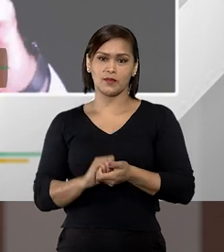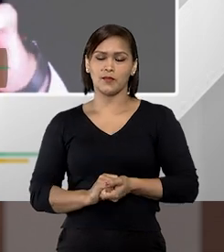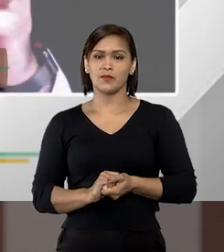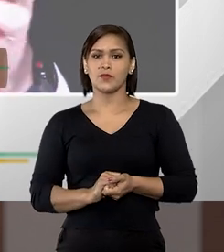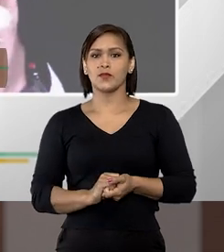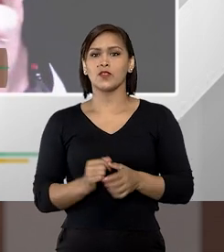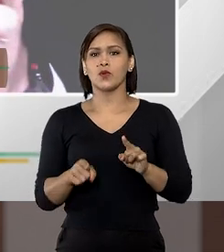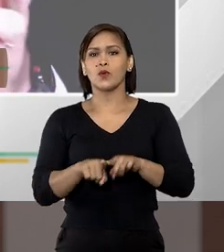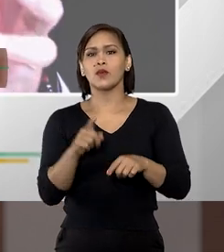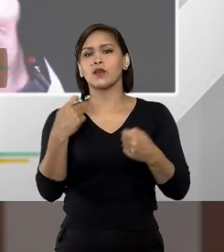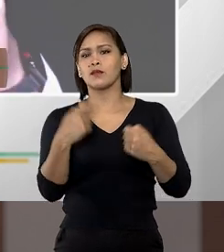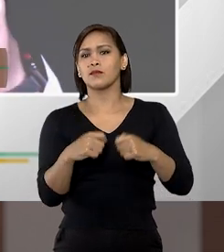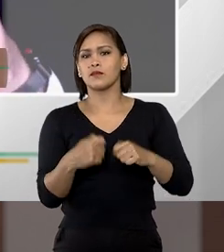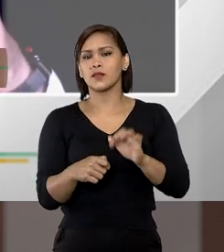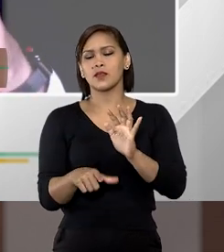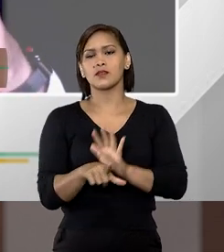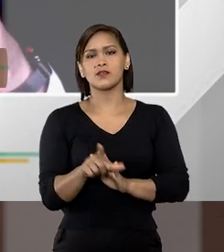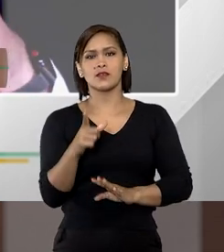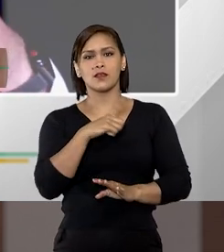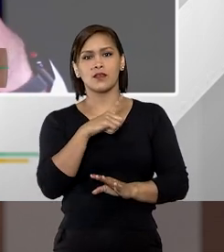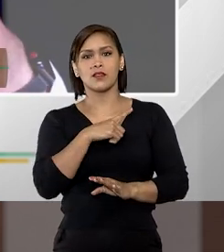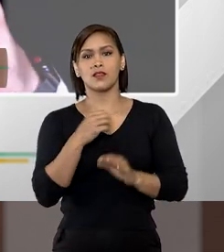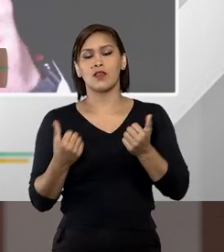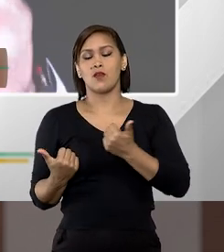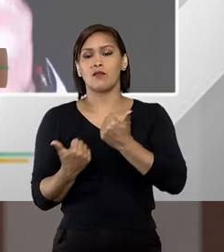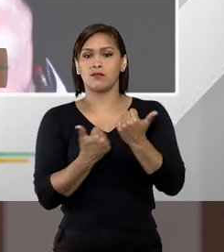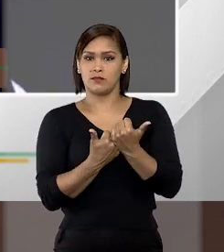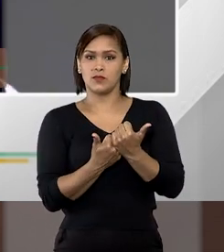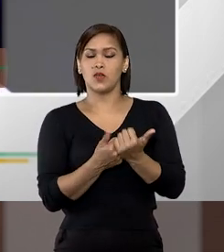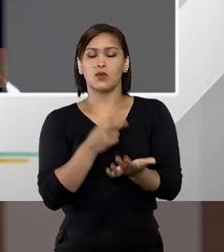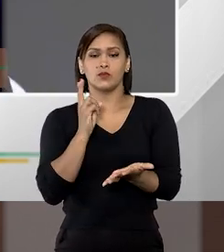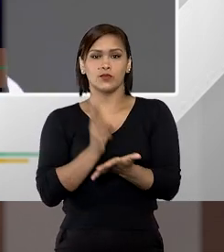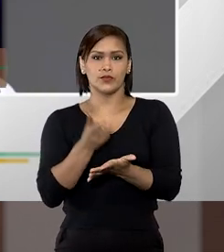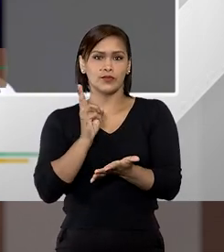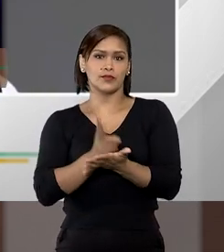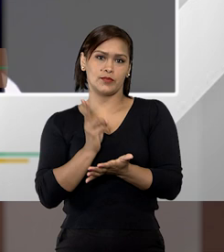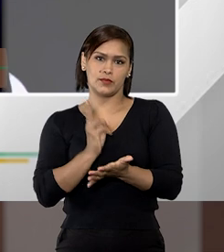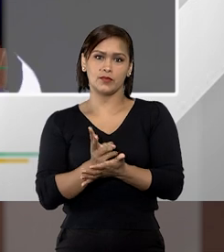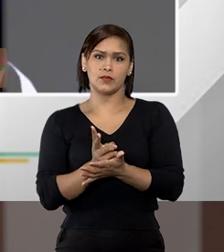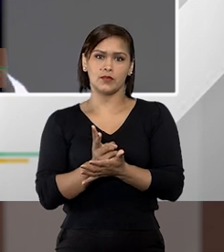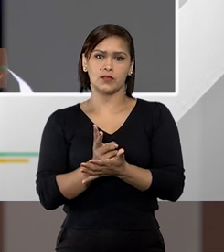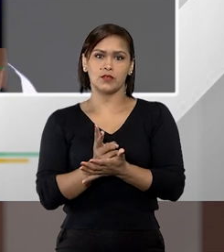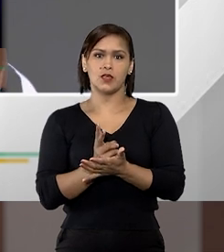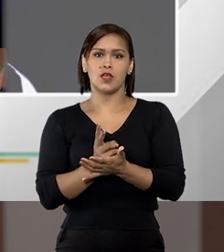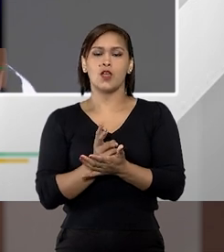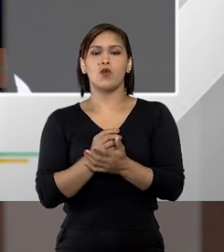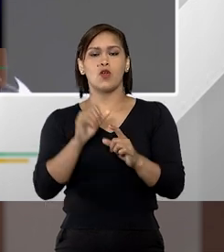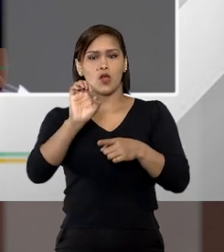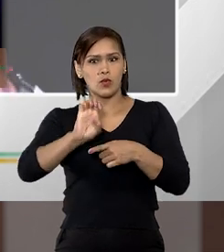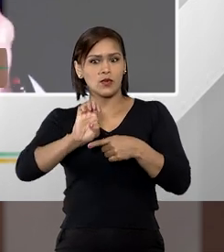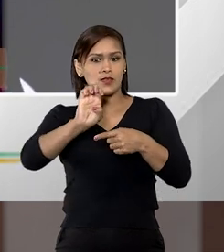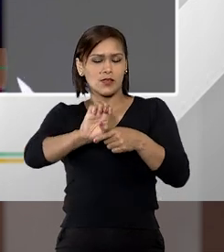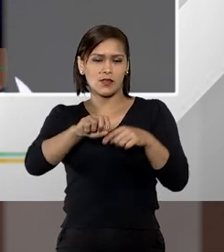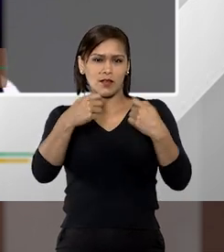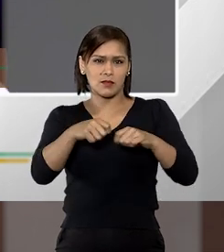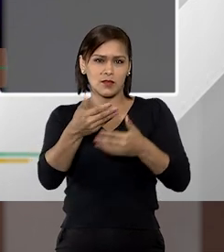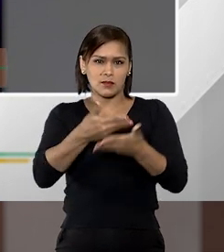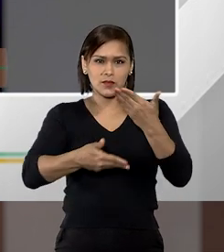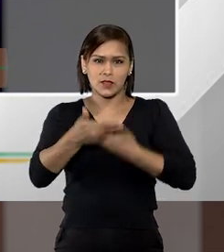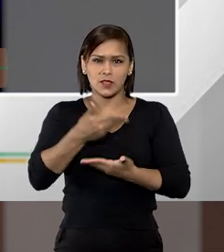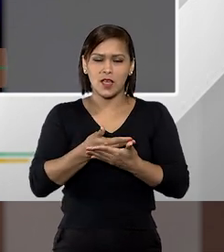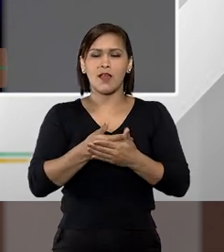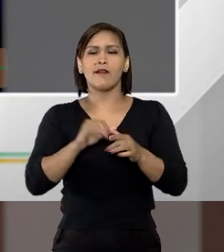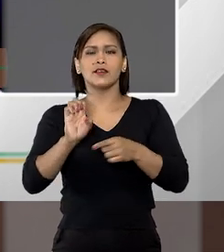o que impõe a necessidade de um suporte permanente por parte do Estado então investimentos